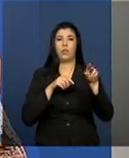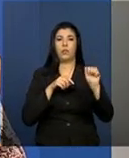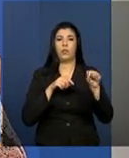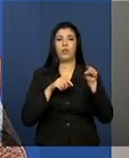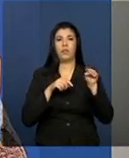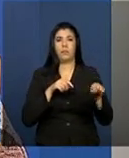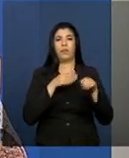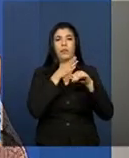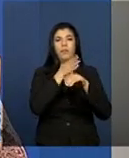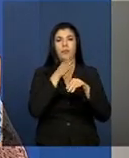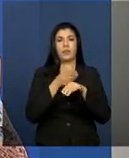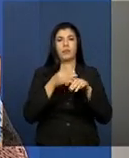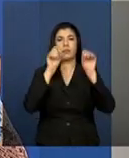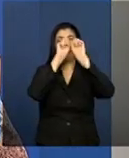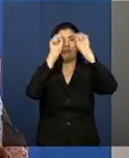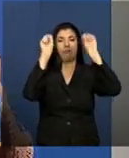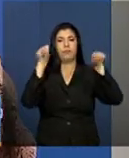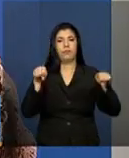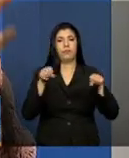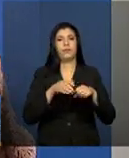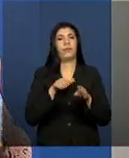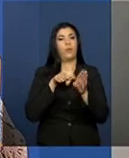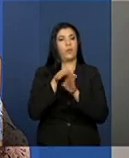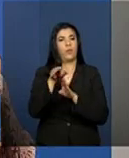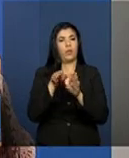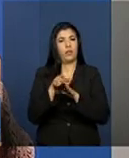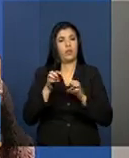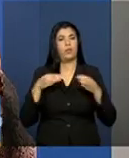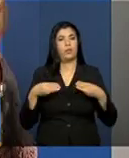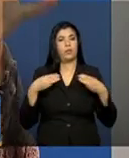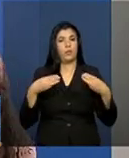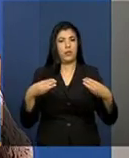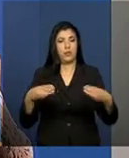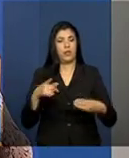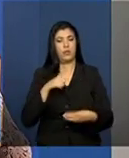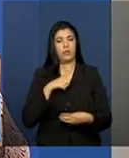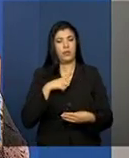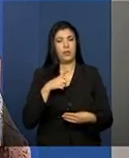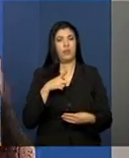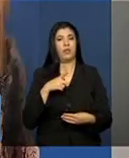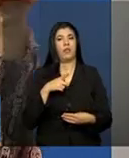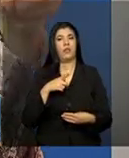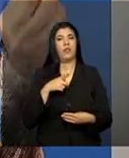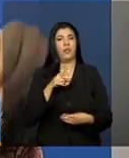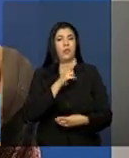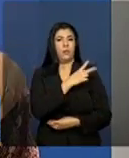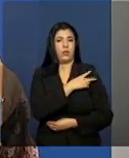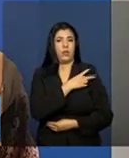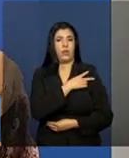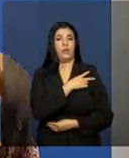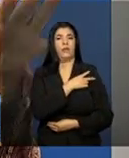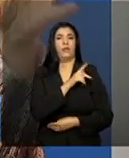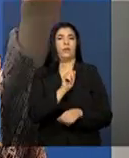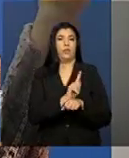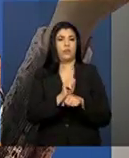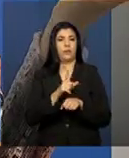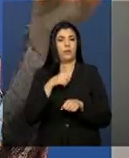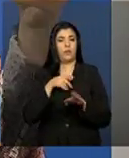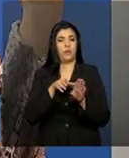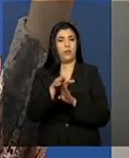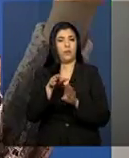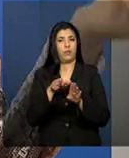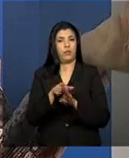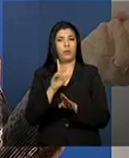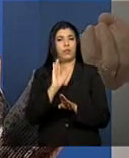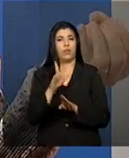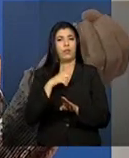eletrônico. A orientação do Ministério é que os técnicos, os gestores, na verdade, e os coordenadores possam